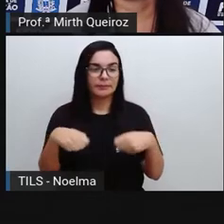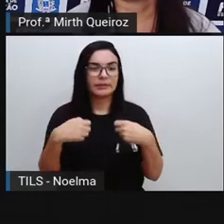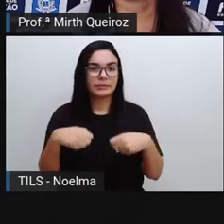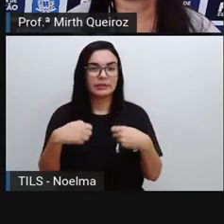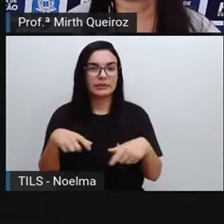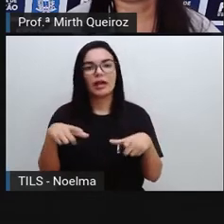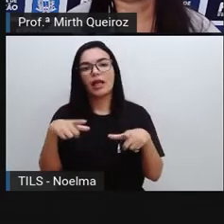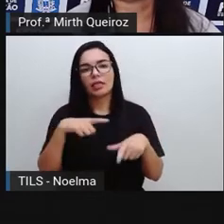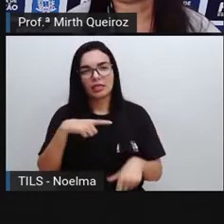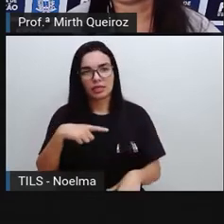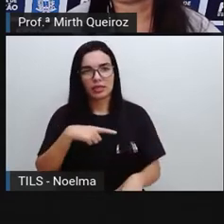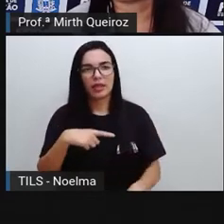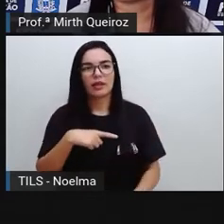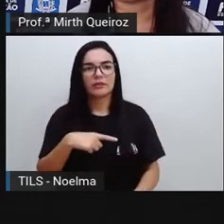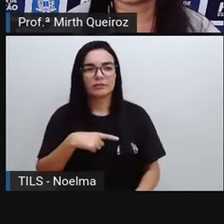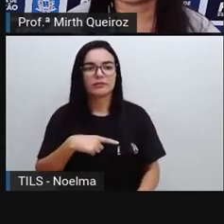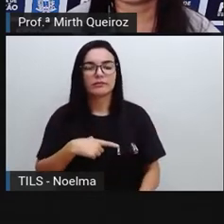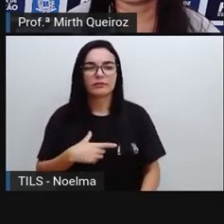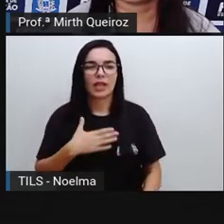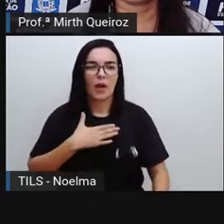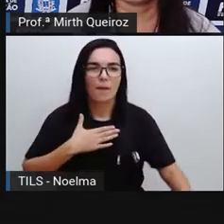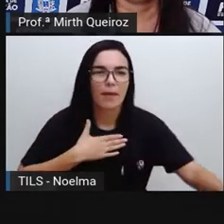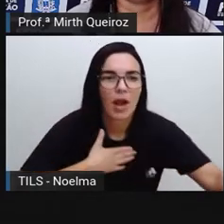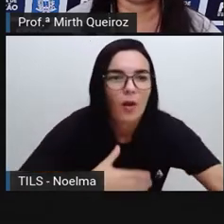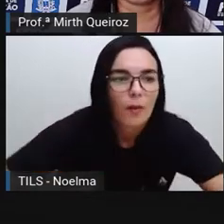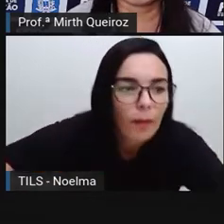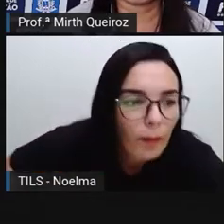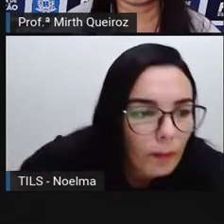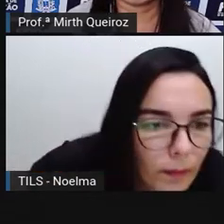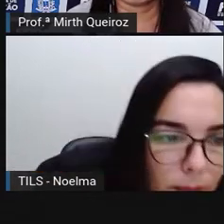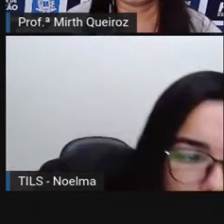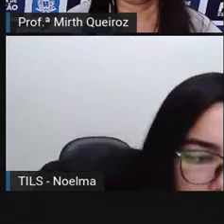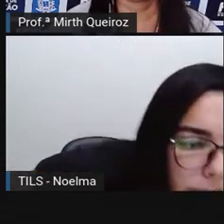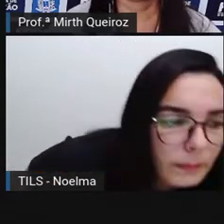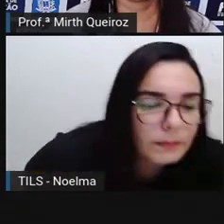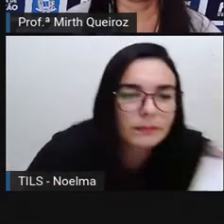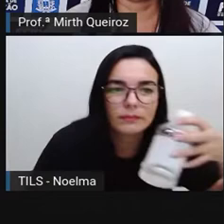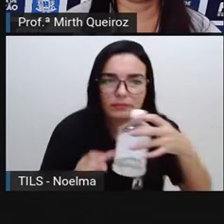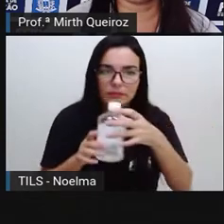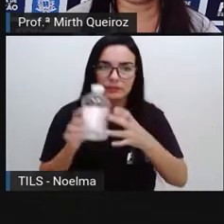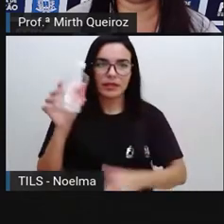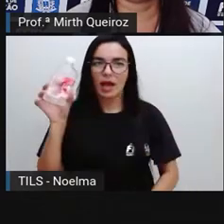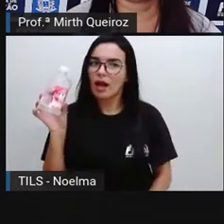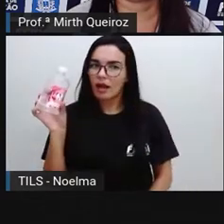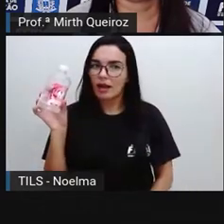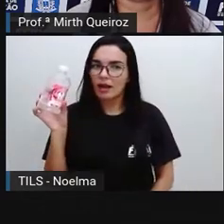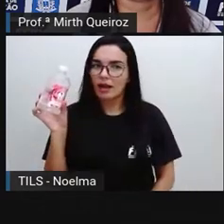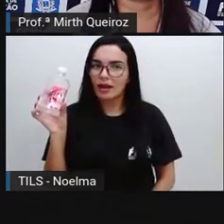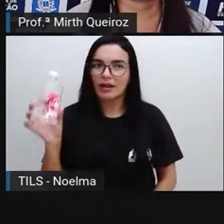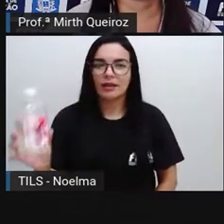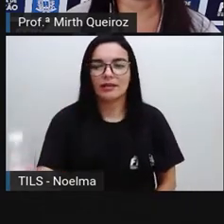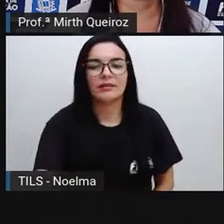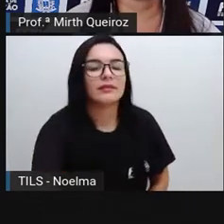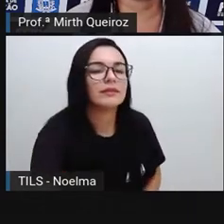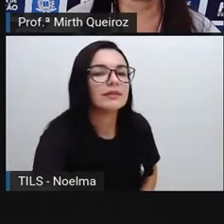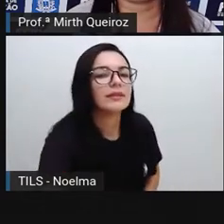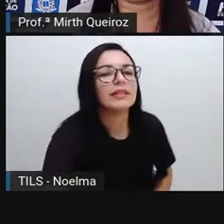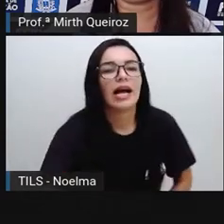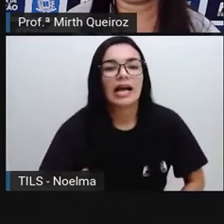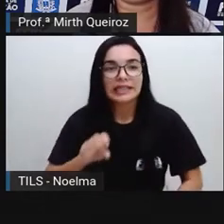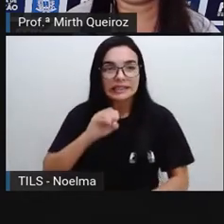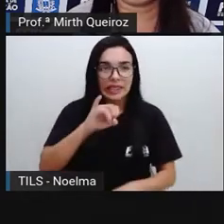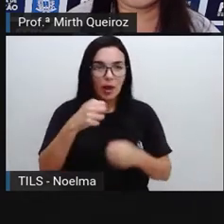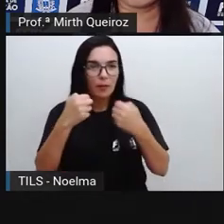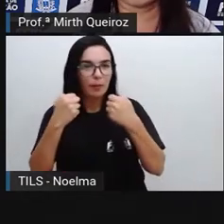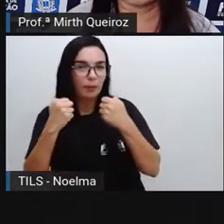estejam com álcool gel quando vocês saírem aí de casa. E, se puder, fiquem em